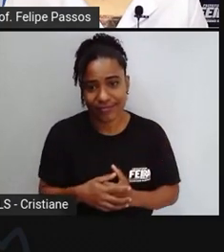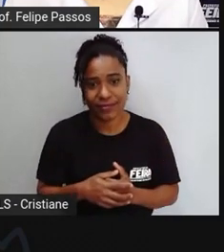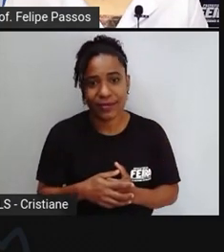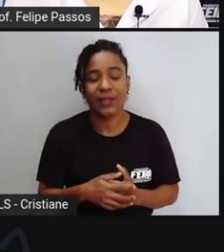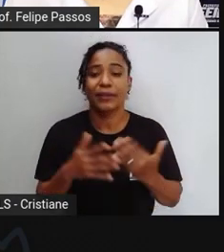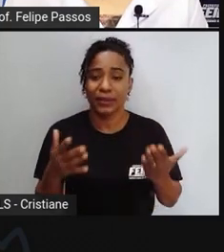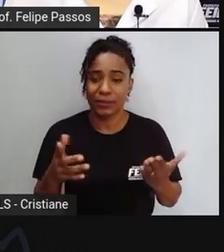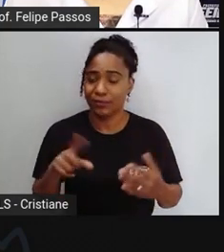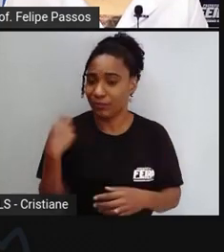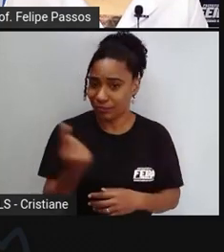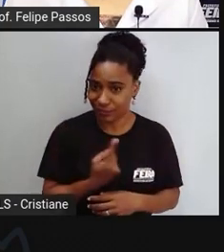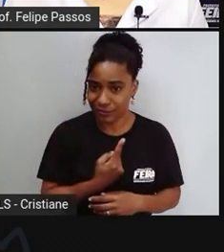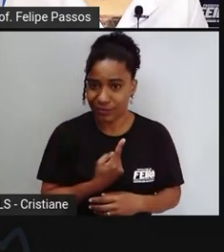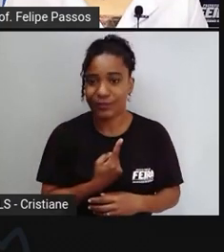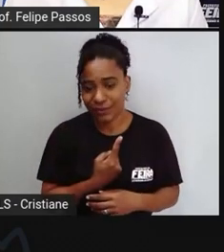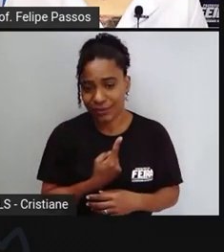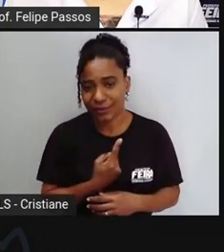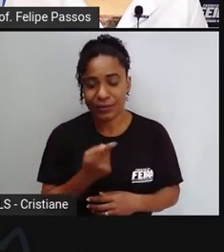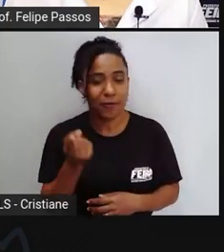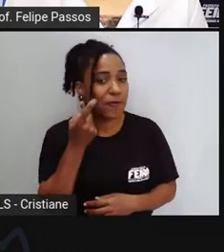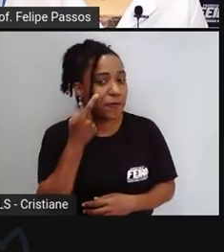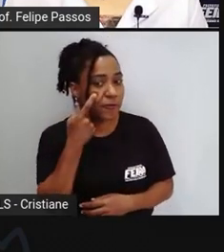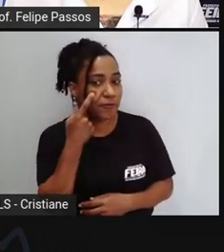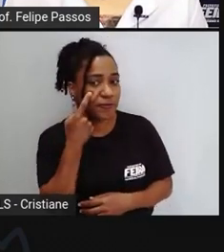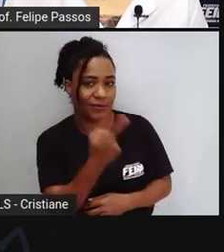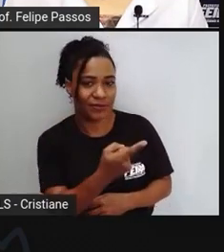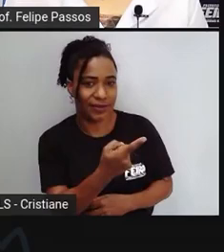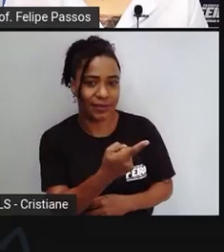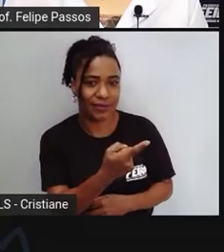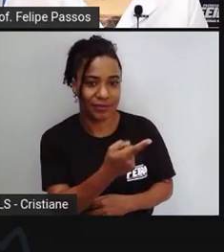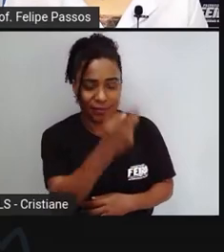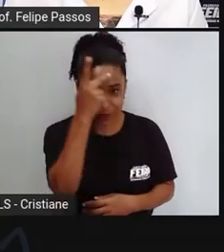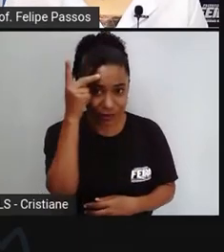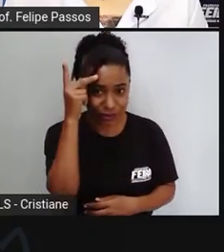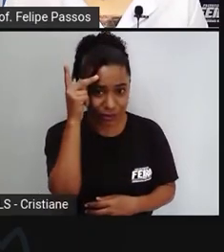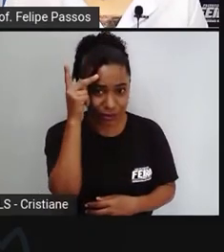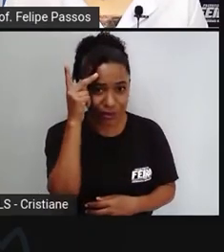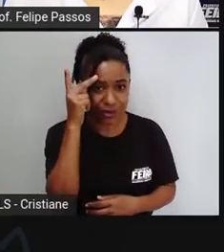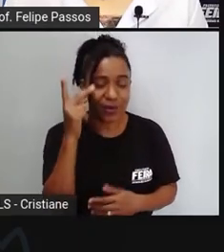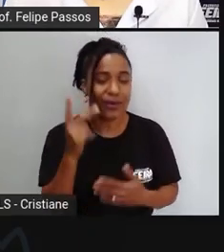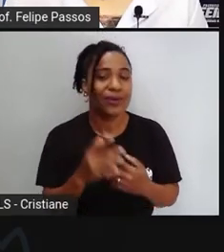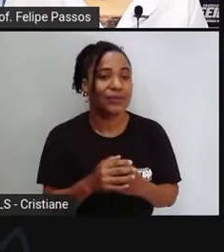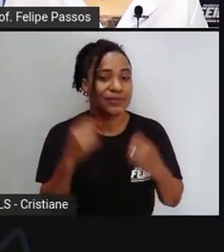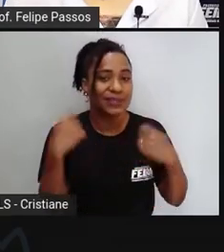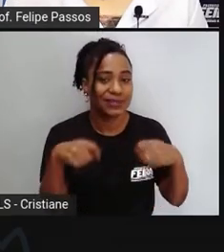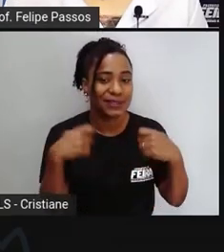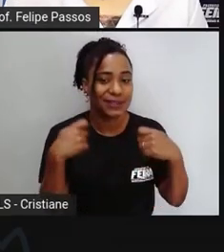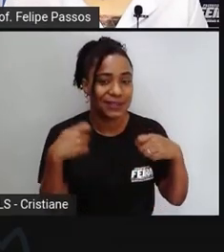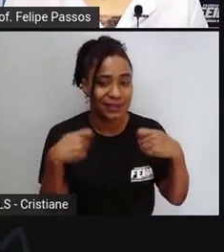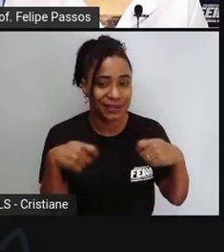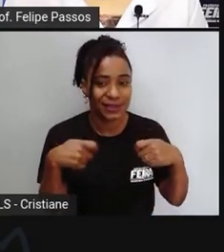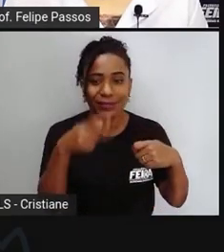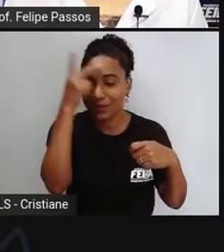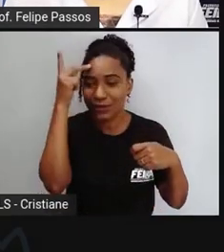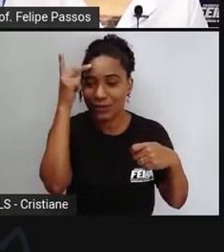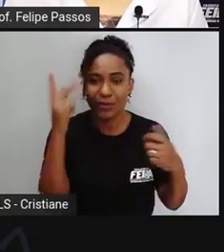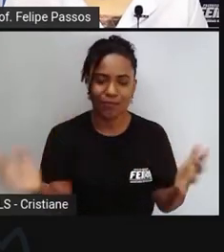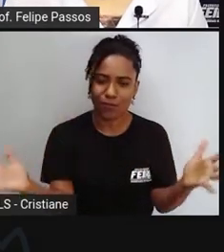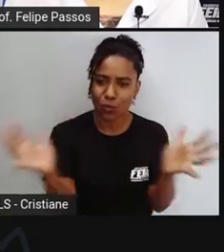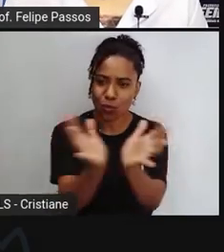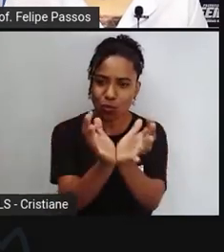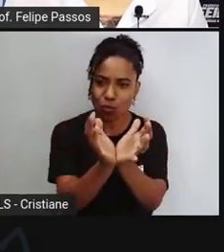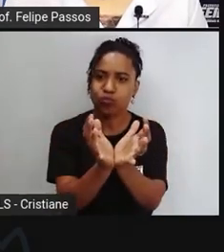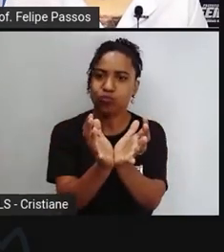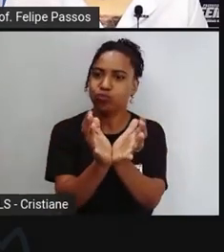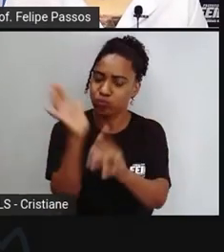conclamando e necessitando de pessoas para a defesa